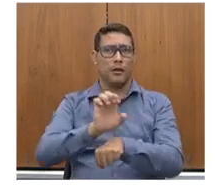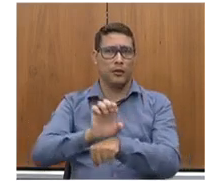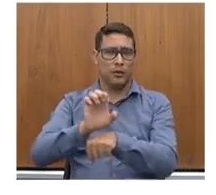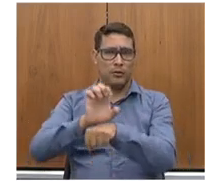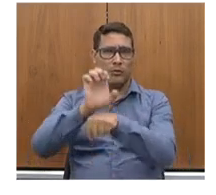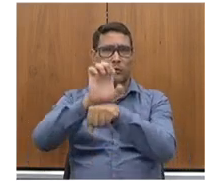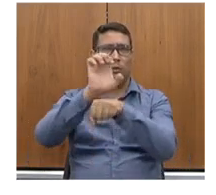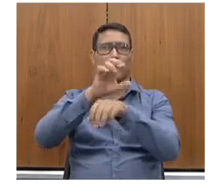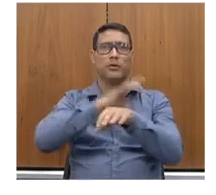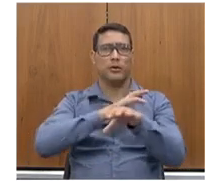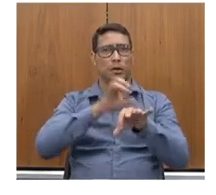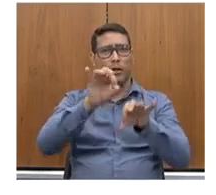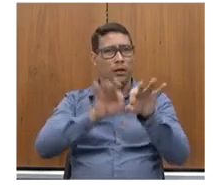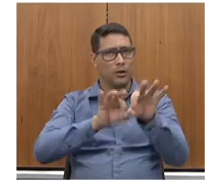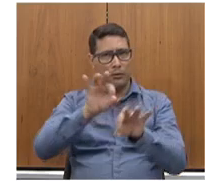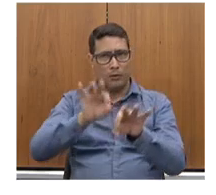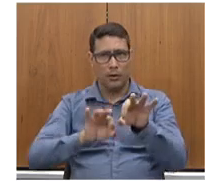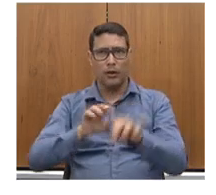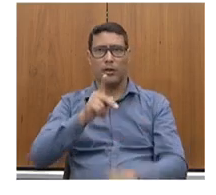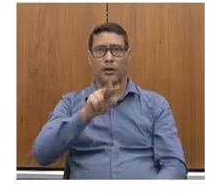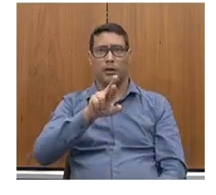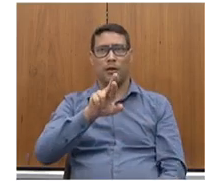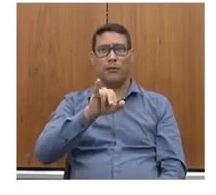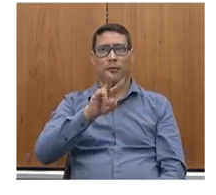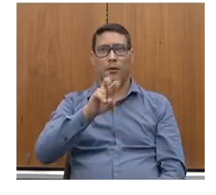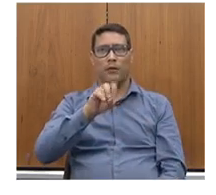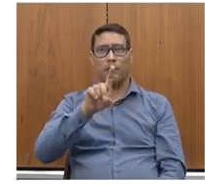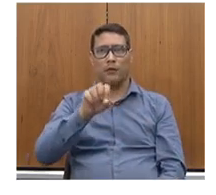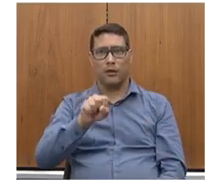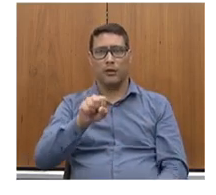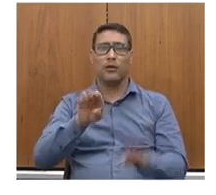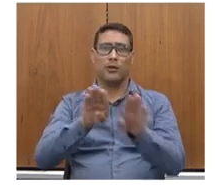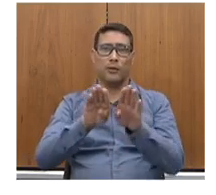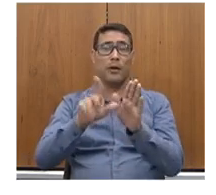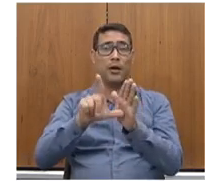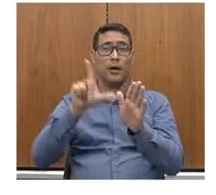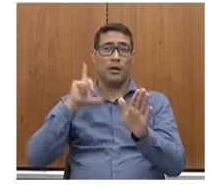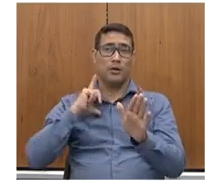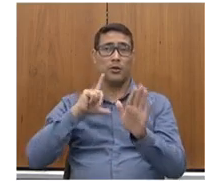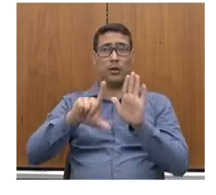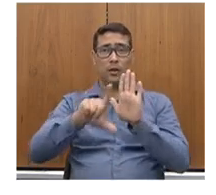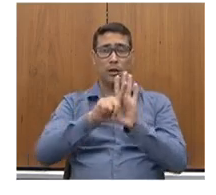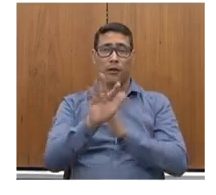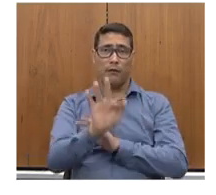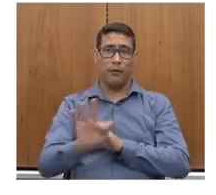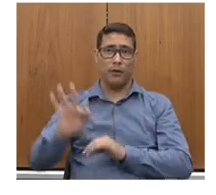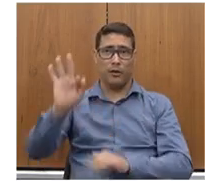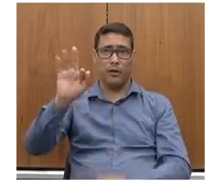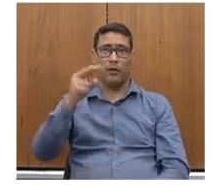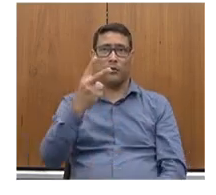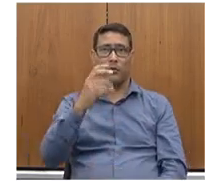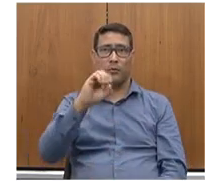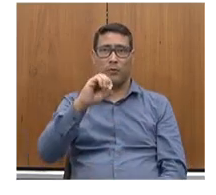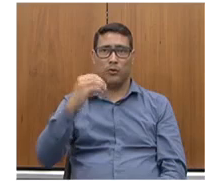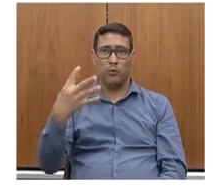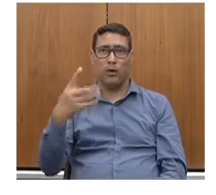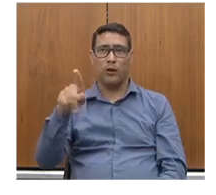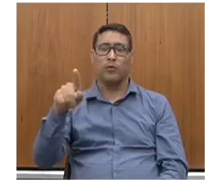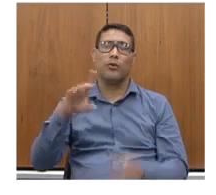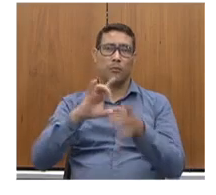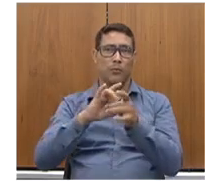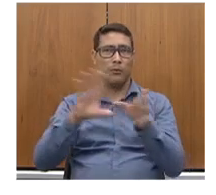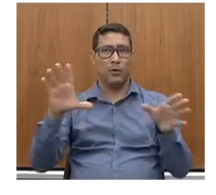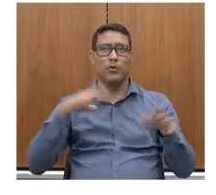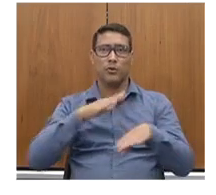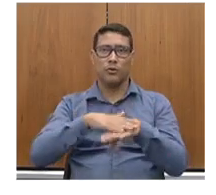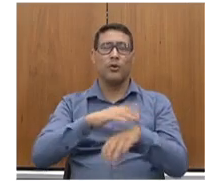na verdade, parcerias privadas, antes mesmo da lei federal, de 2004. E isso permitiu com que o Estado se